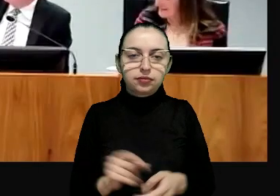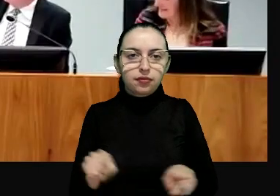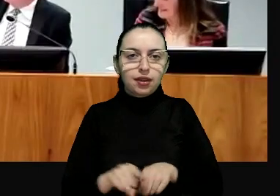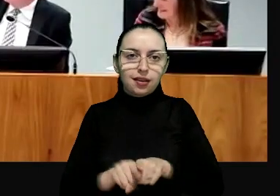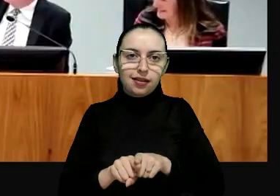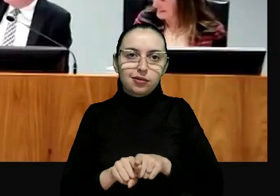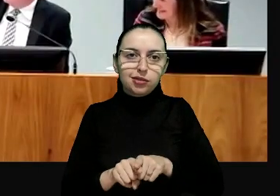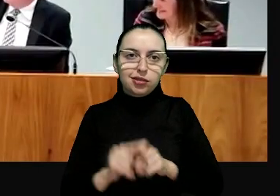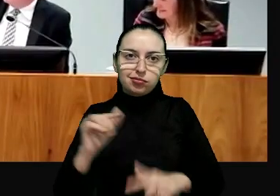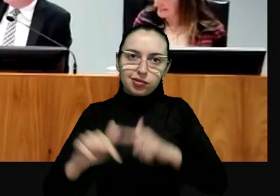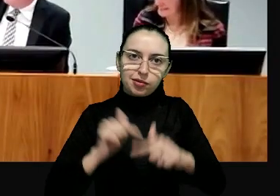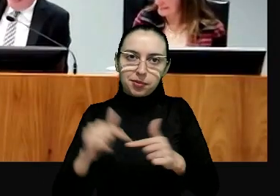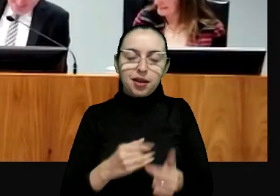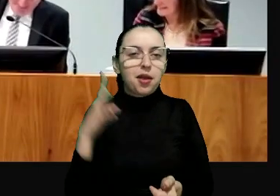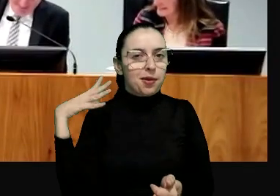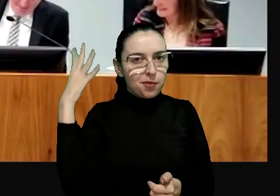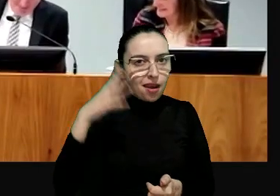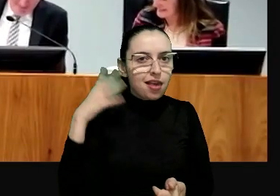também